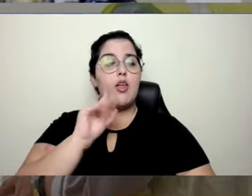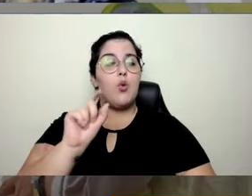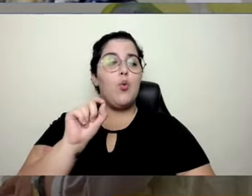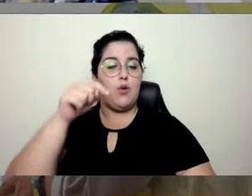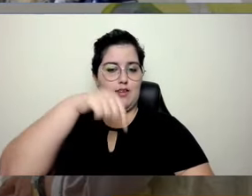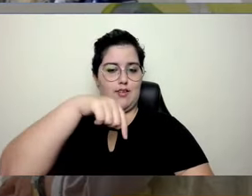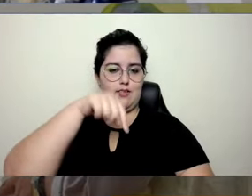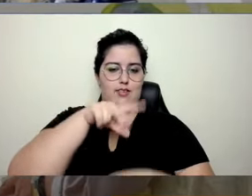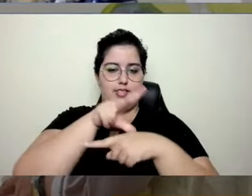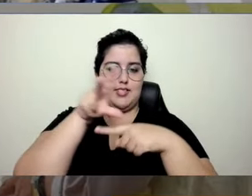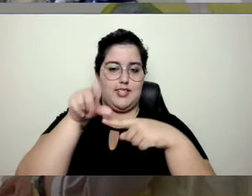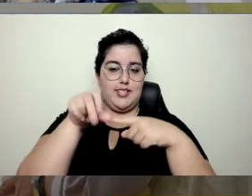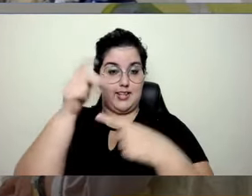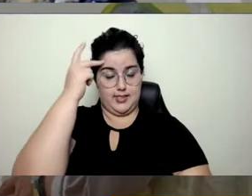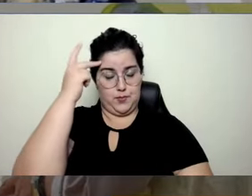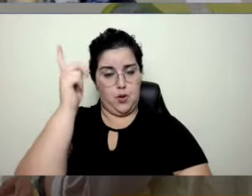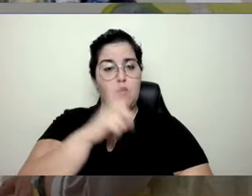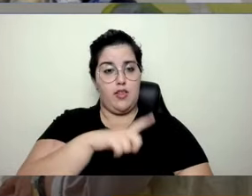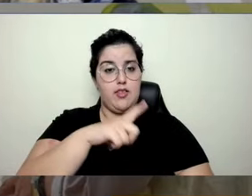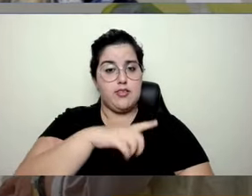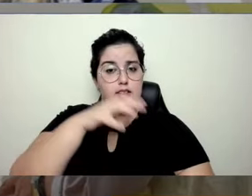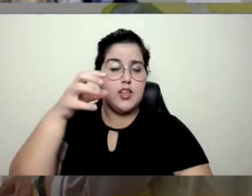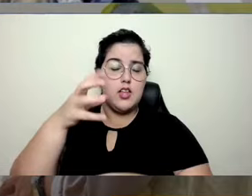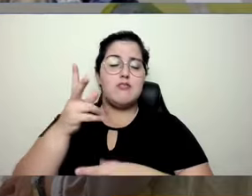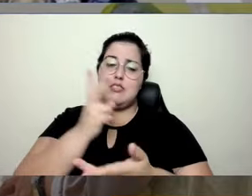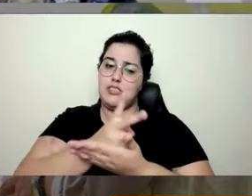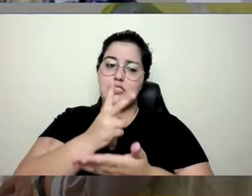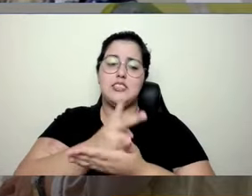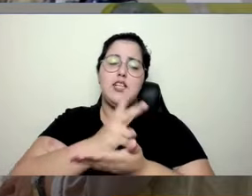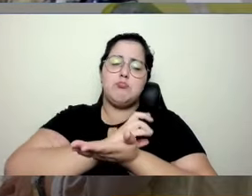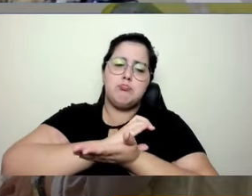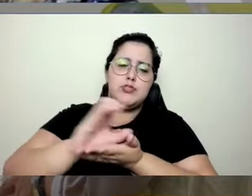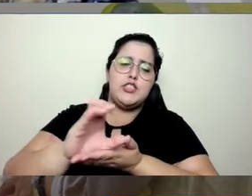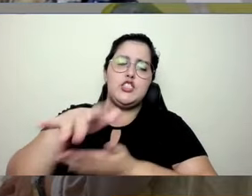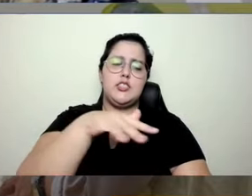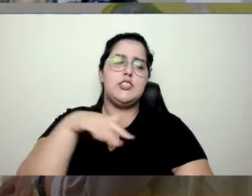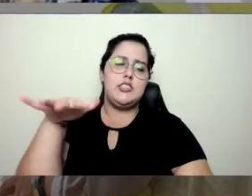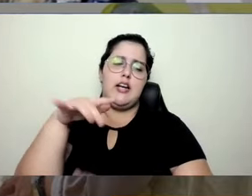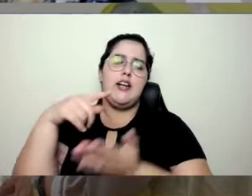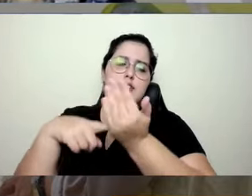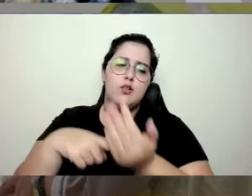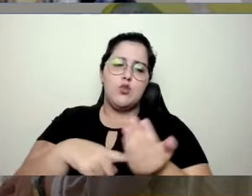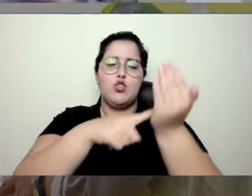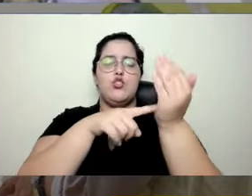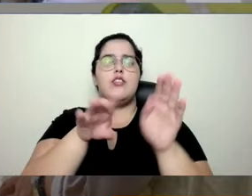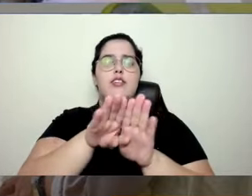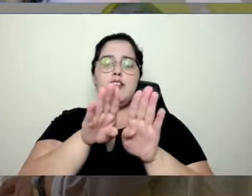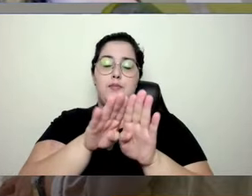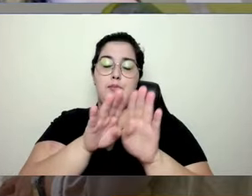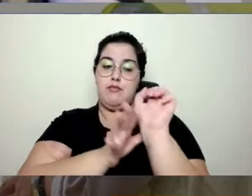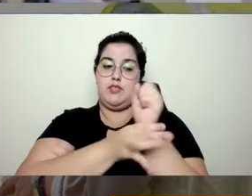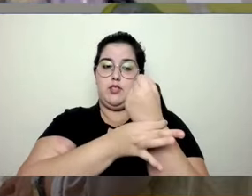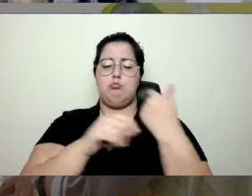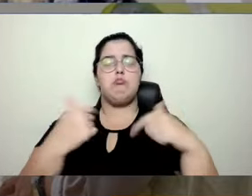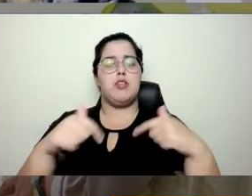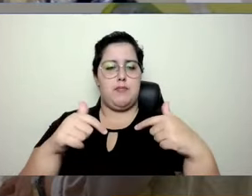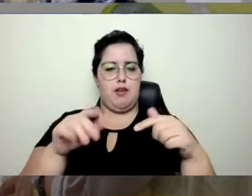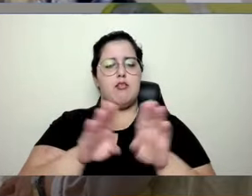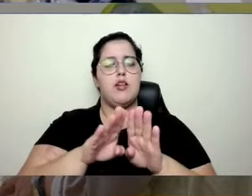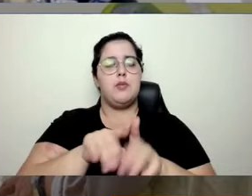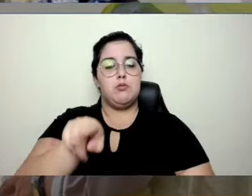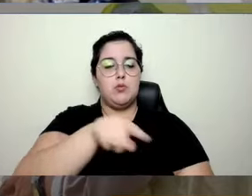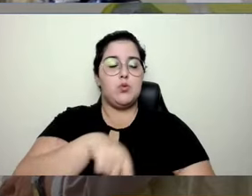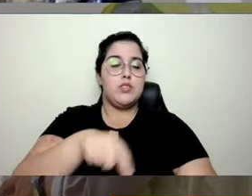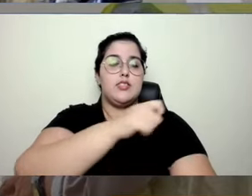Paulo está investindo cada vez mais em recursos tecnológicos, né? Para a formação dos nossos alunos na área de segurança do trabalho. Muitas das